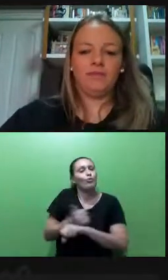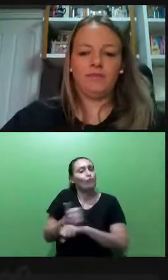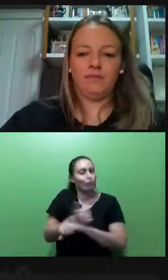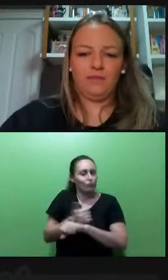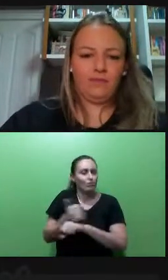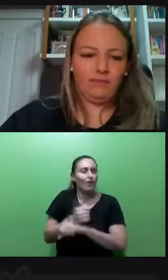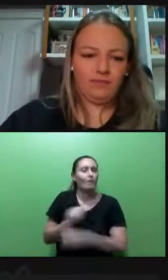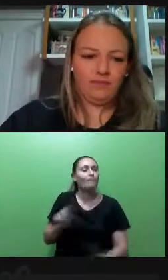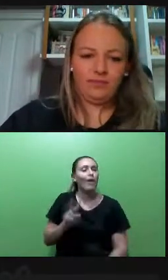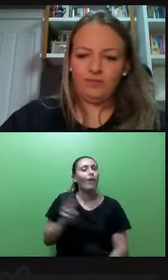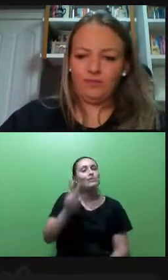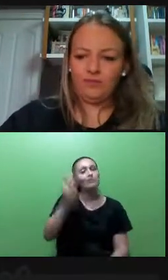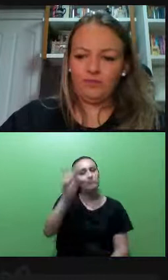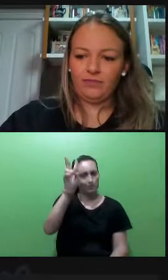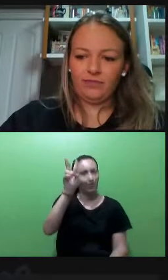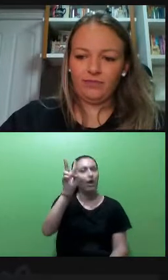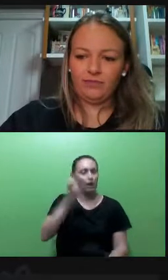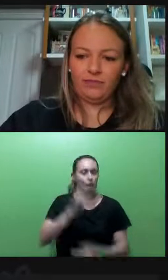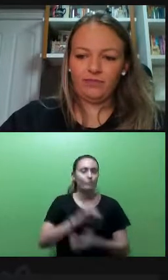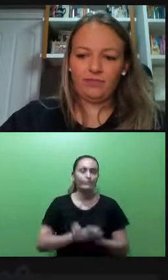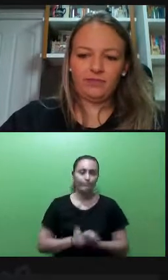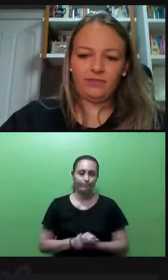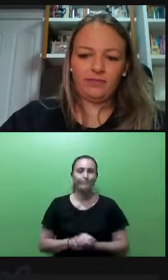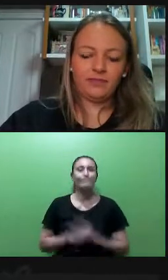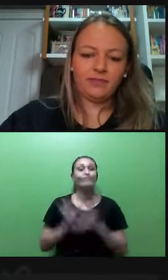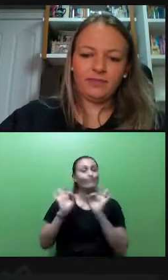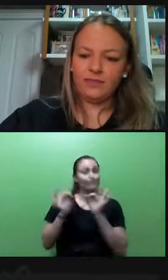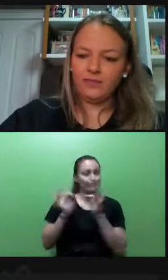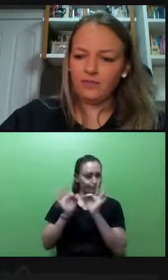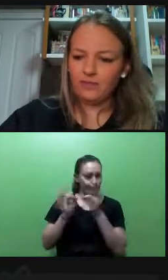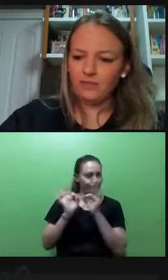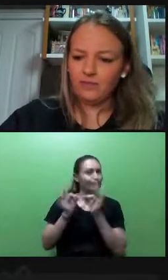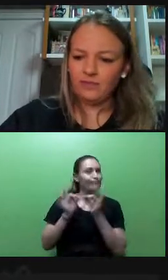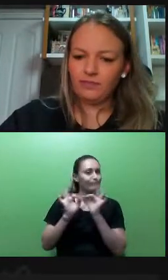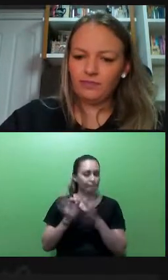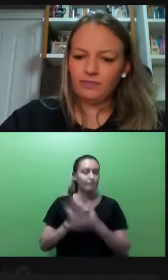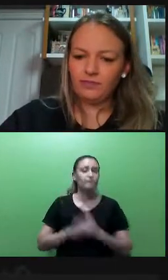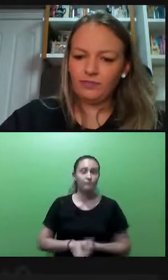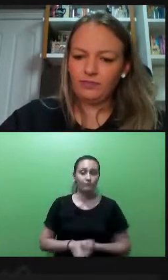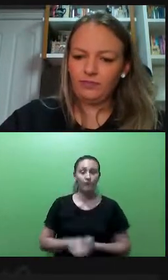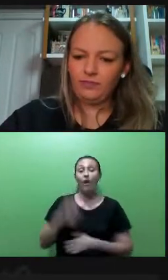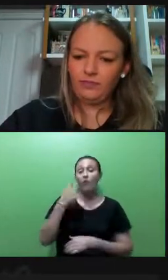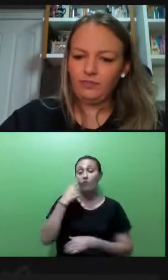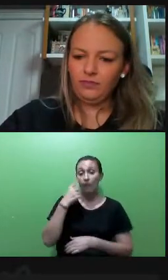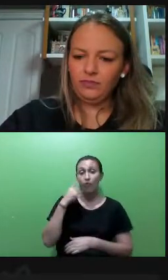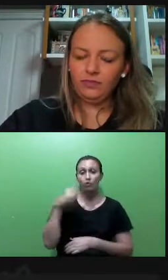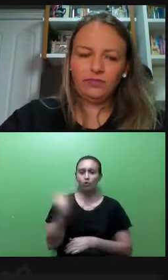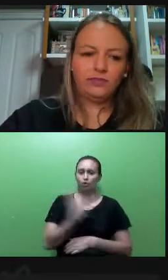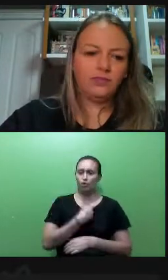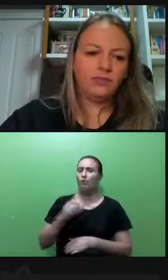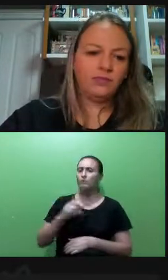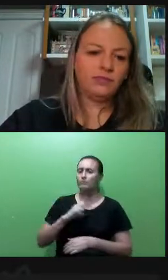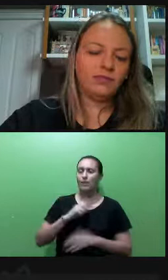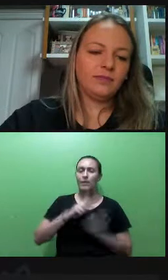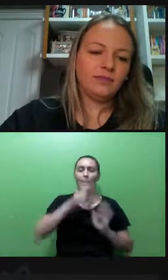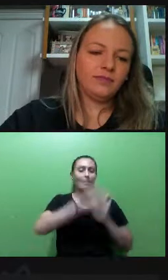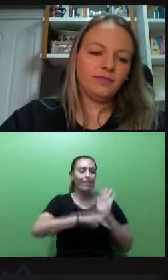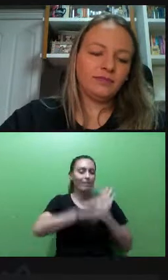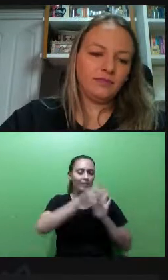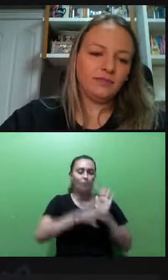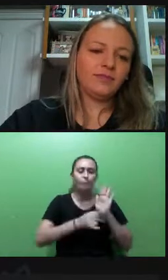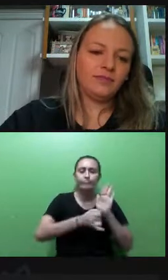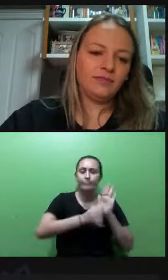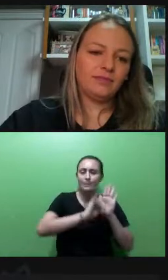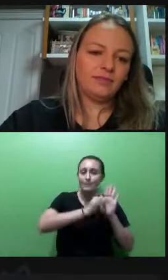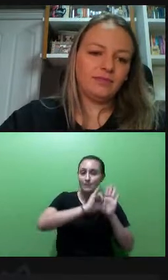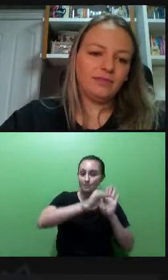Certo. Joseida, a gente tem a implantação do plano de carreira, por exemplo, nas organizações,